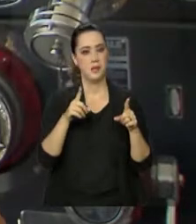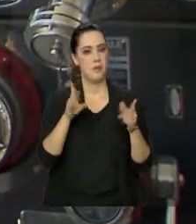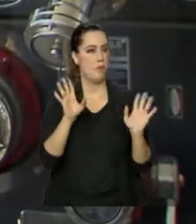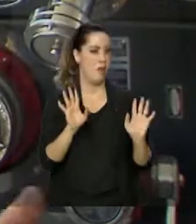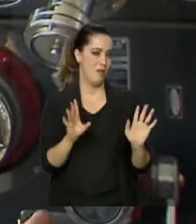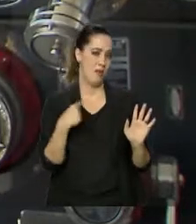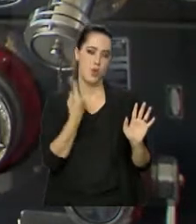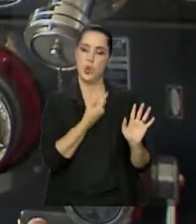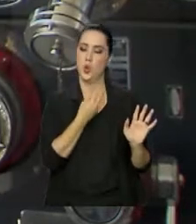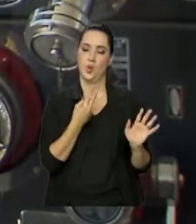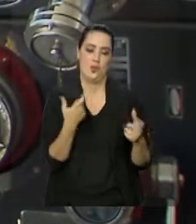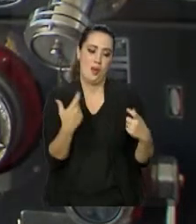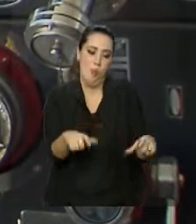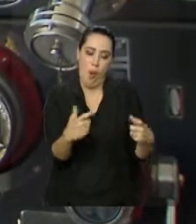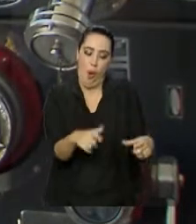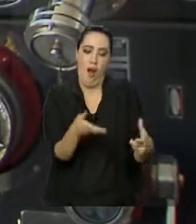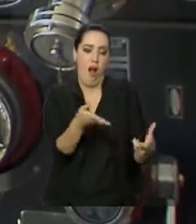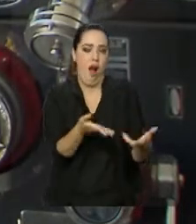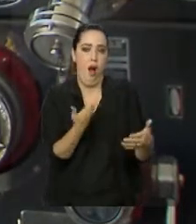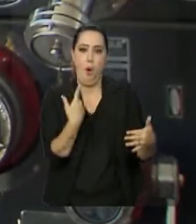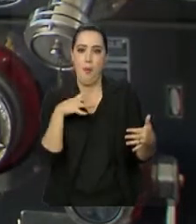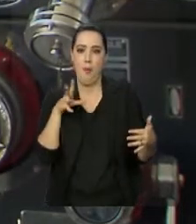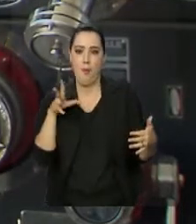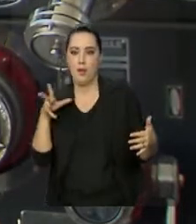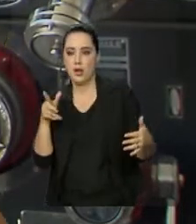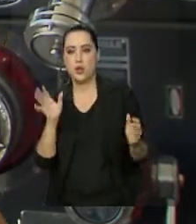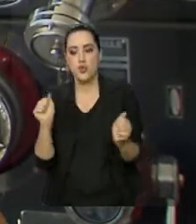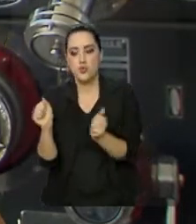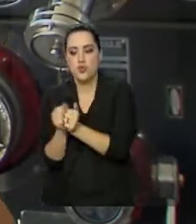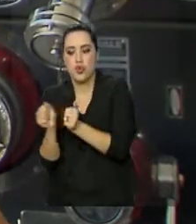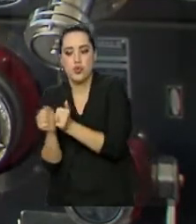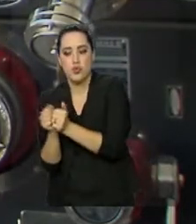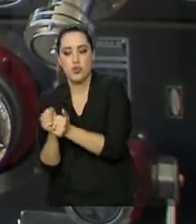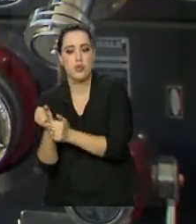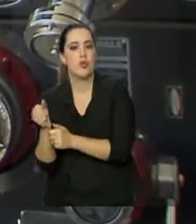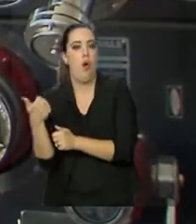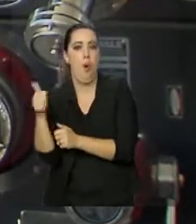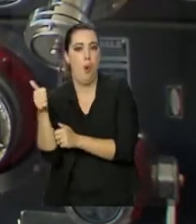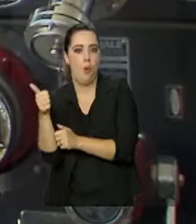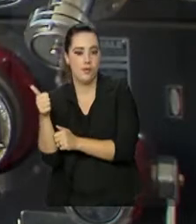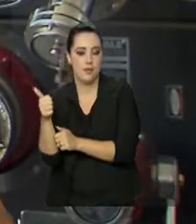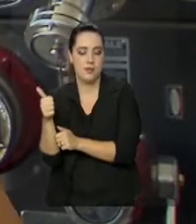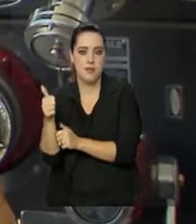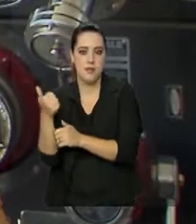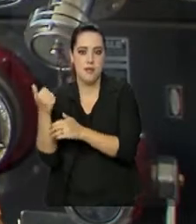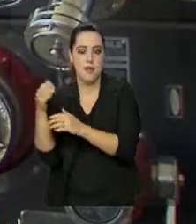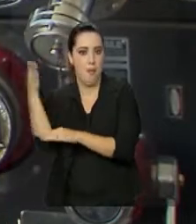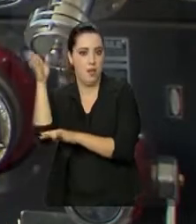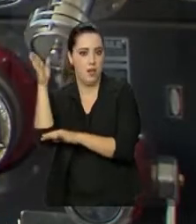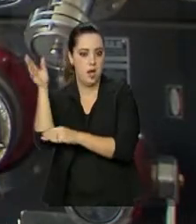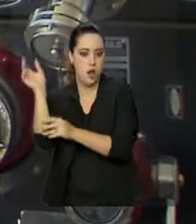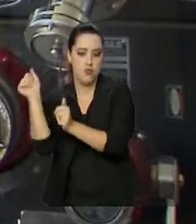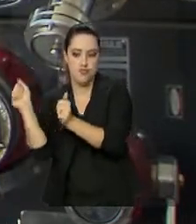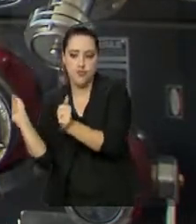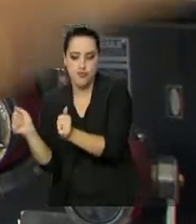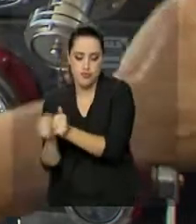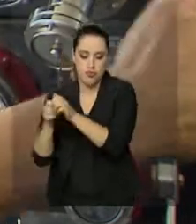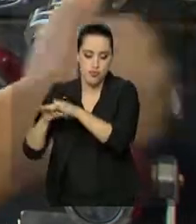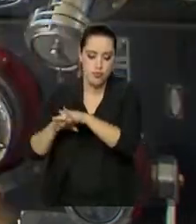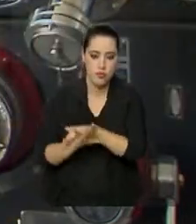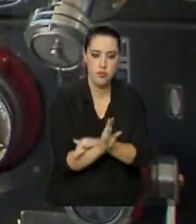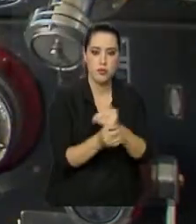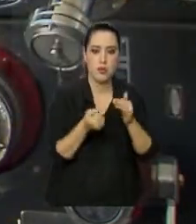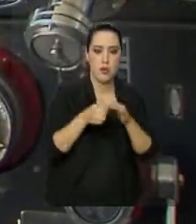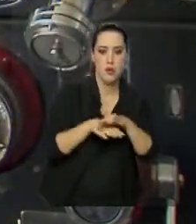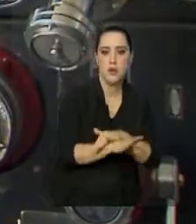Como nós não temos espaço físico e nem local adequado para fazer, toda vez que a gente retira a bandeira, nós